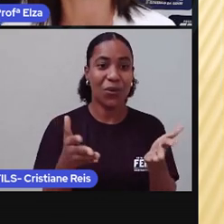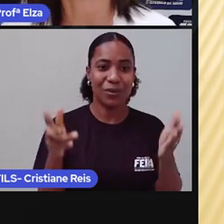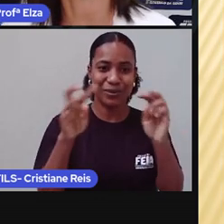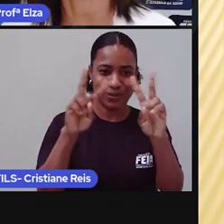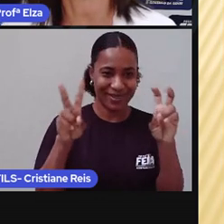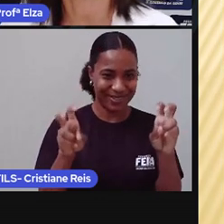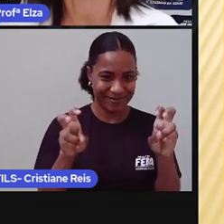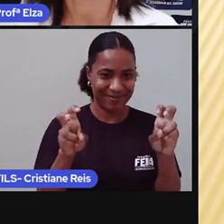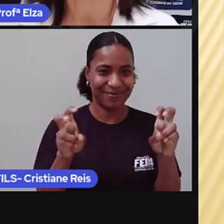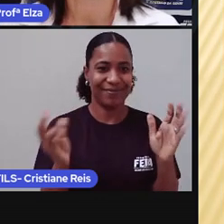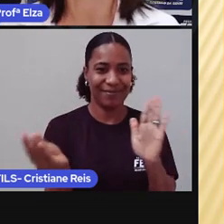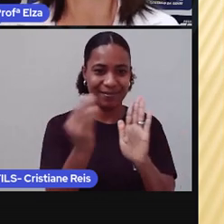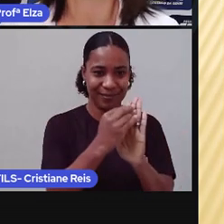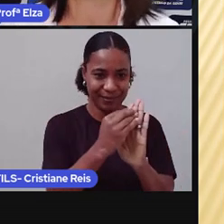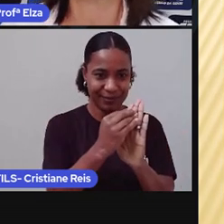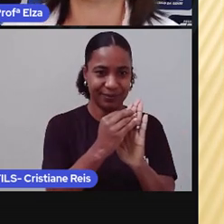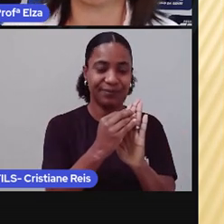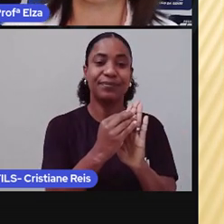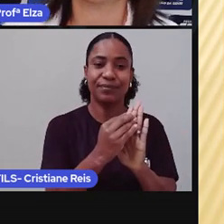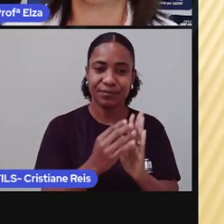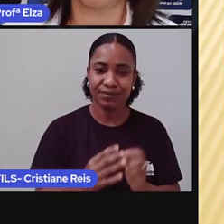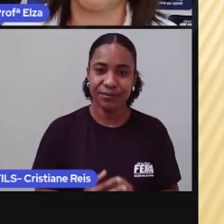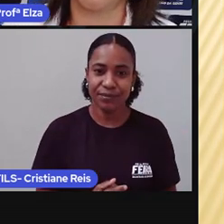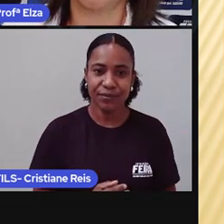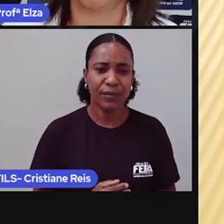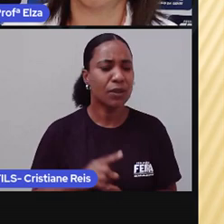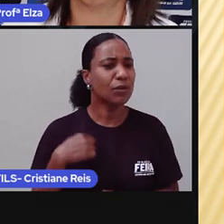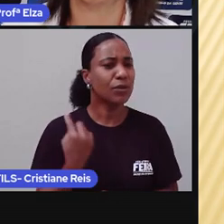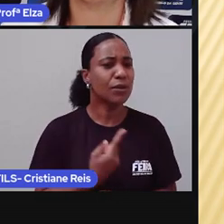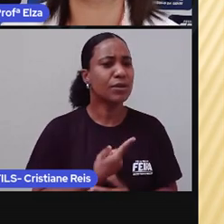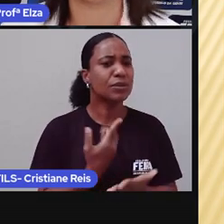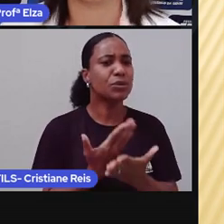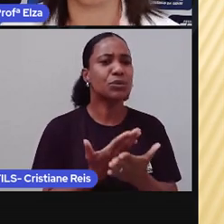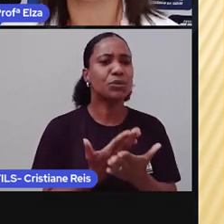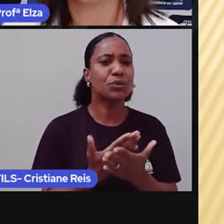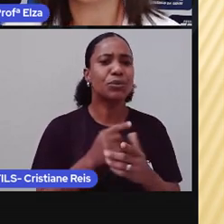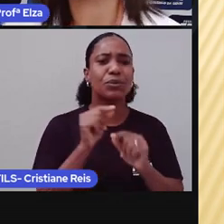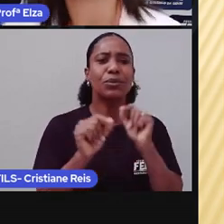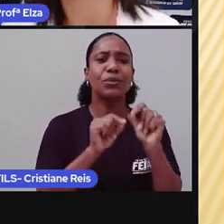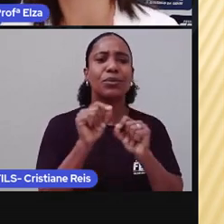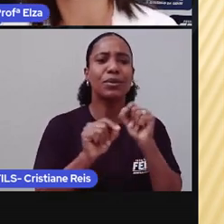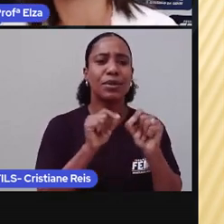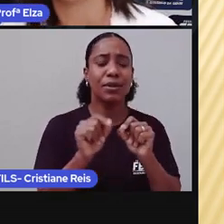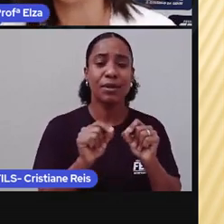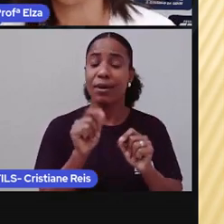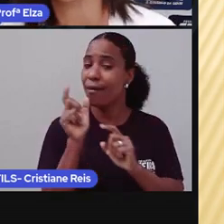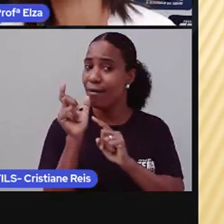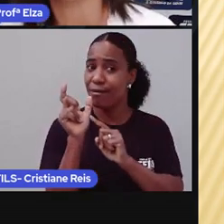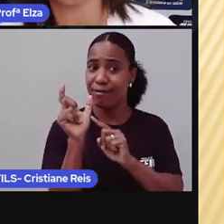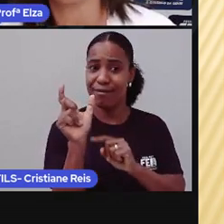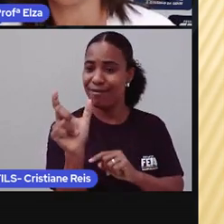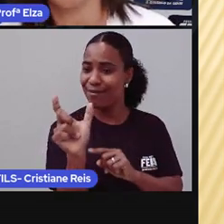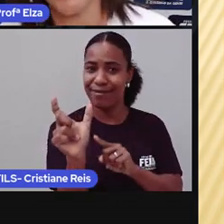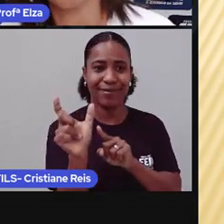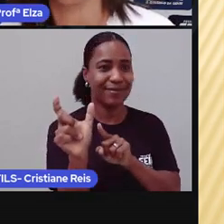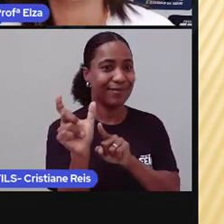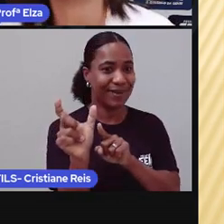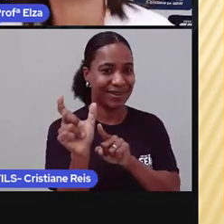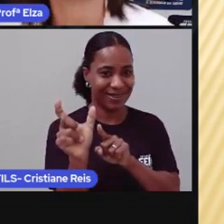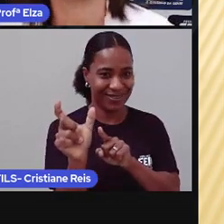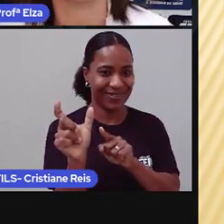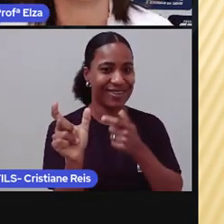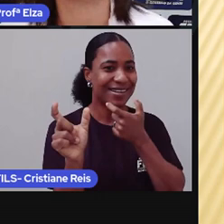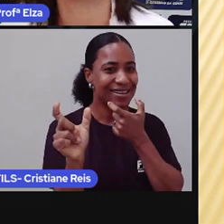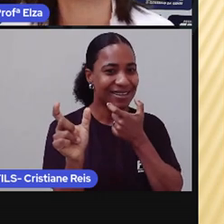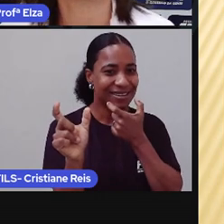hoje. Nós vamos estudar sobre o quê? Palavras da língua inglesa que se incorporaram no